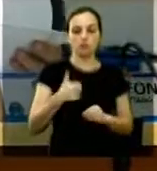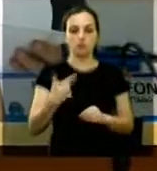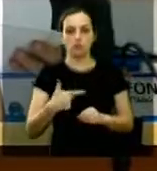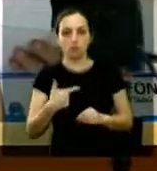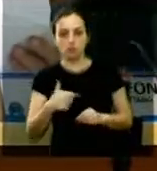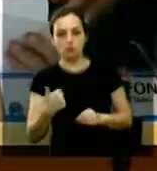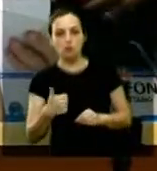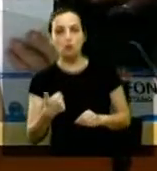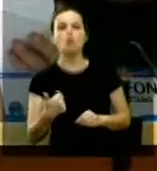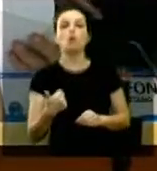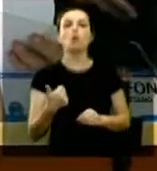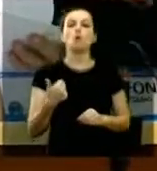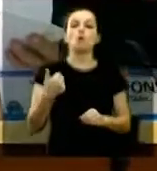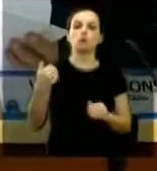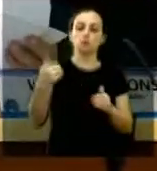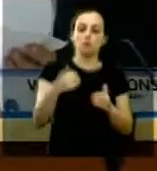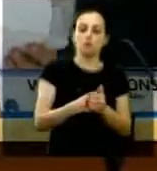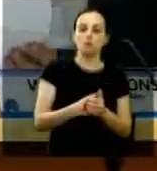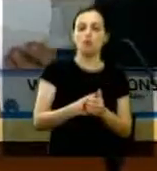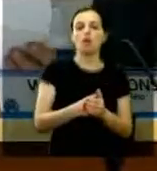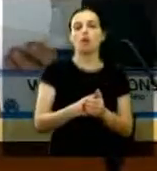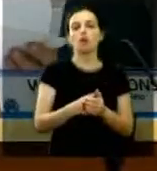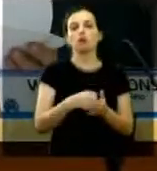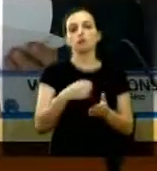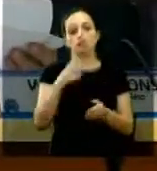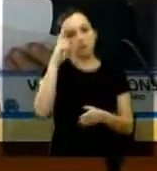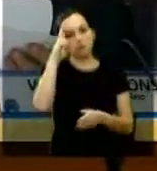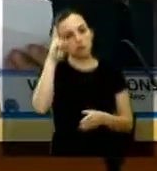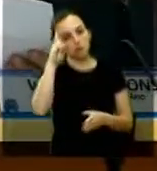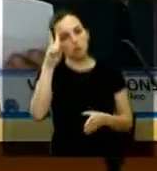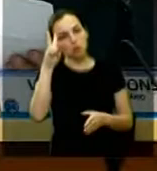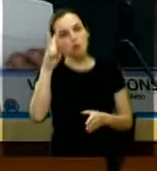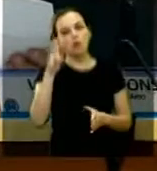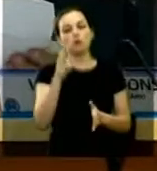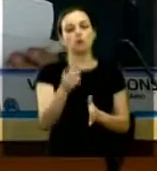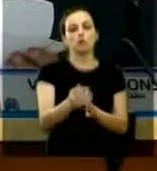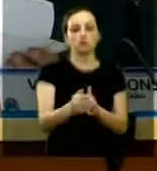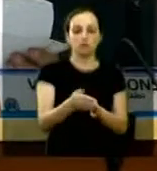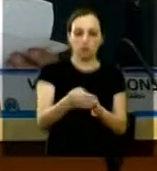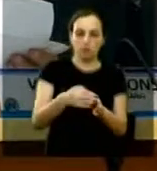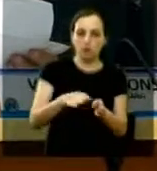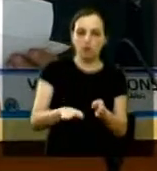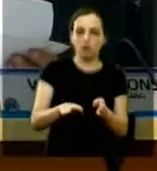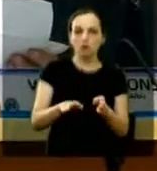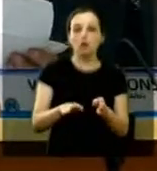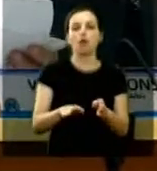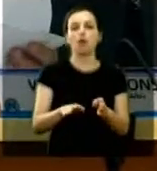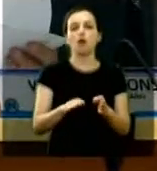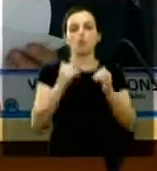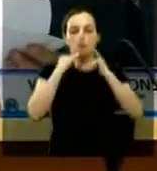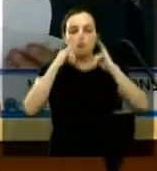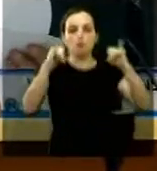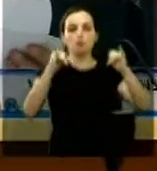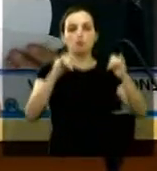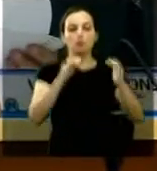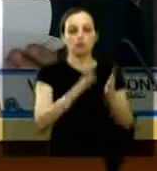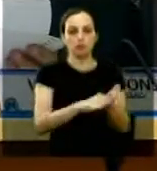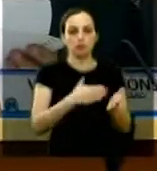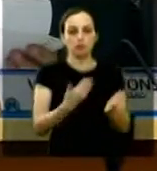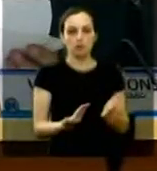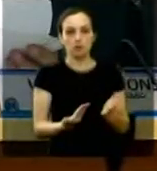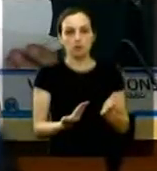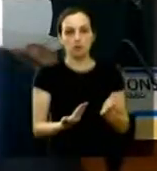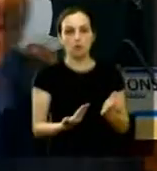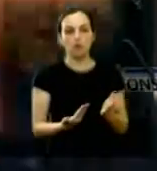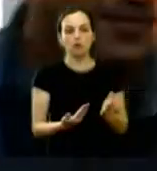regimento interno que fique constando nos anais desta casa de lei a matéria publicada na revista Capa Magazine ano 5 número